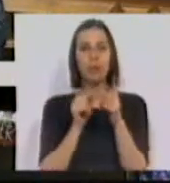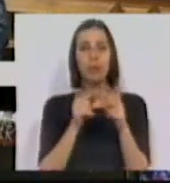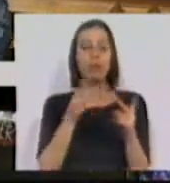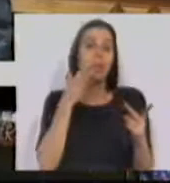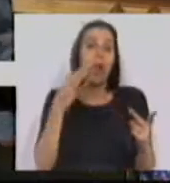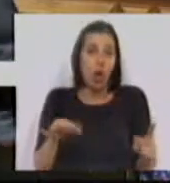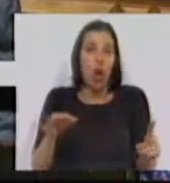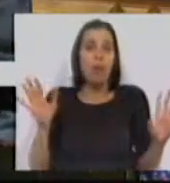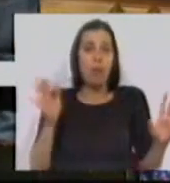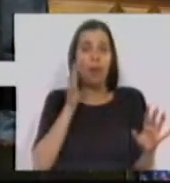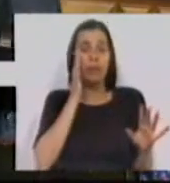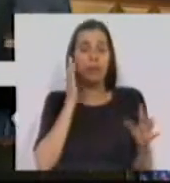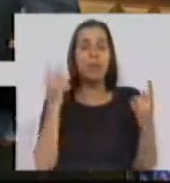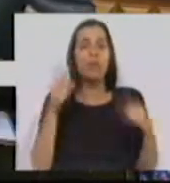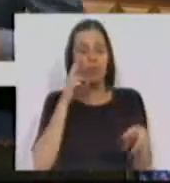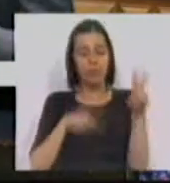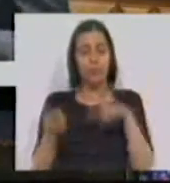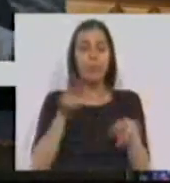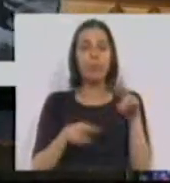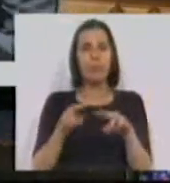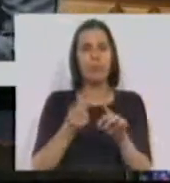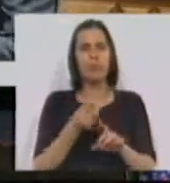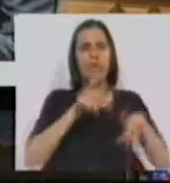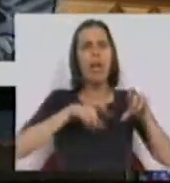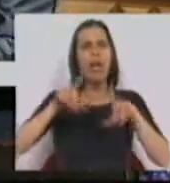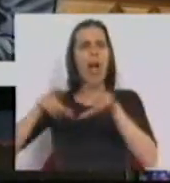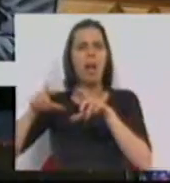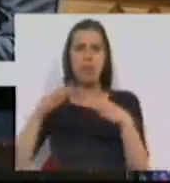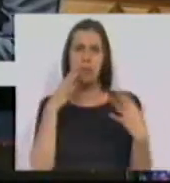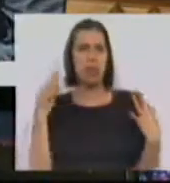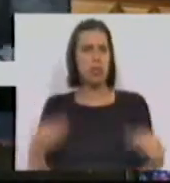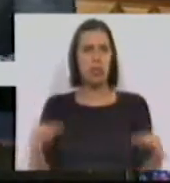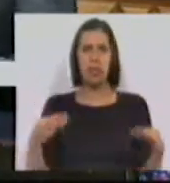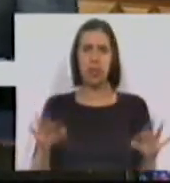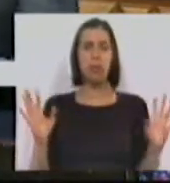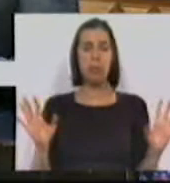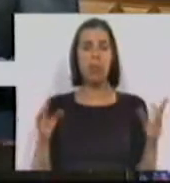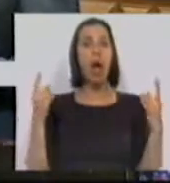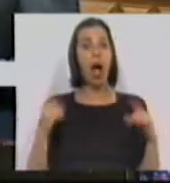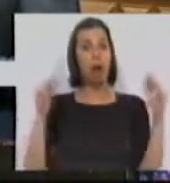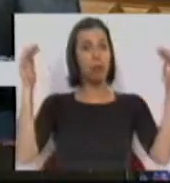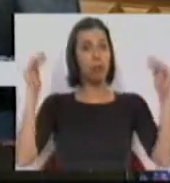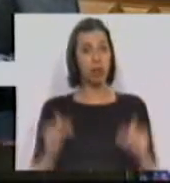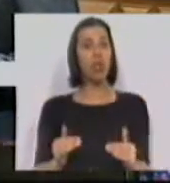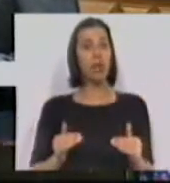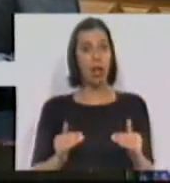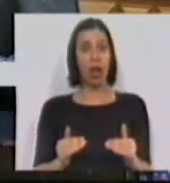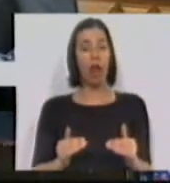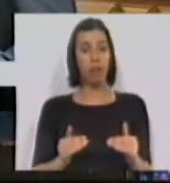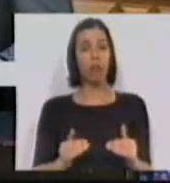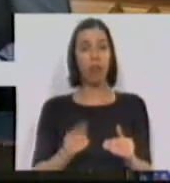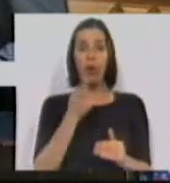como é normal, basta ver vários gráficos, são simples, há uma descida generalizada